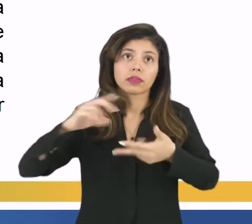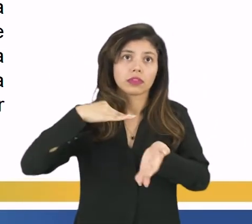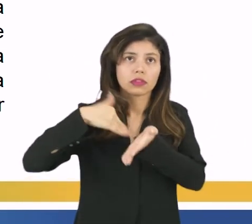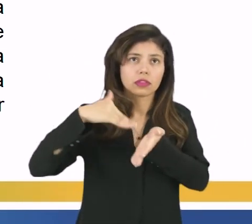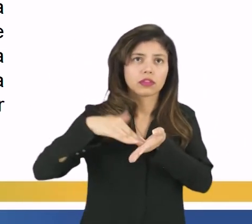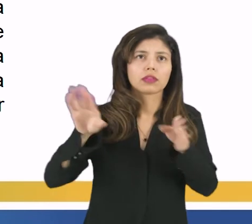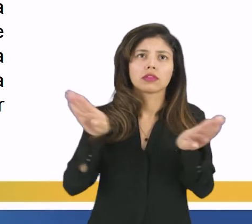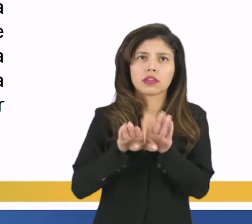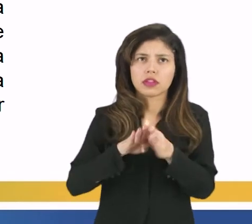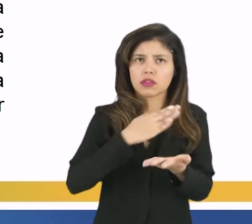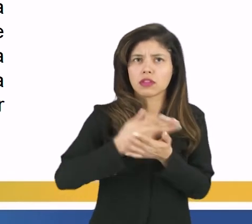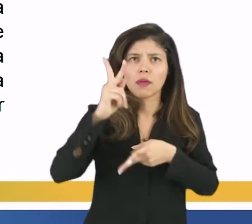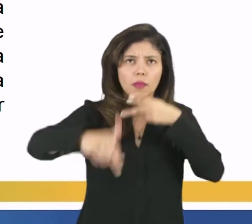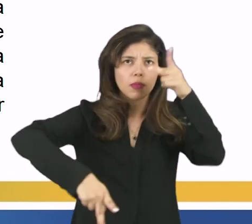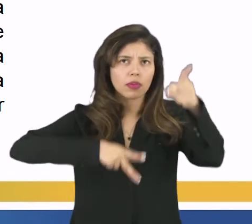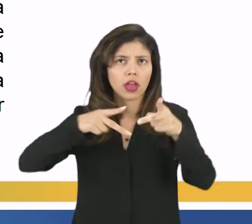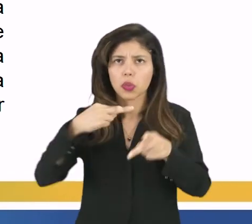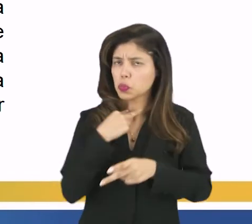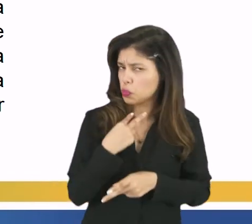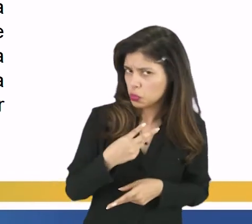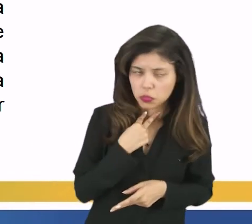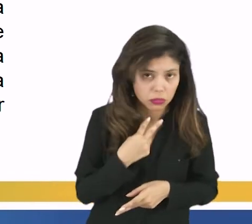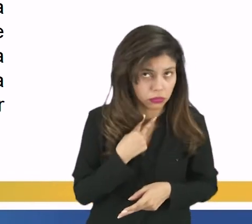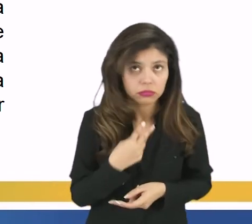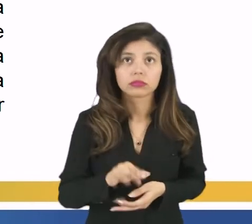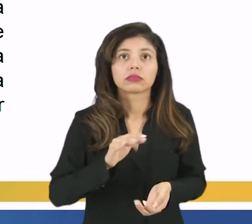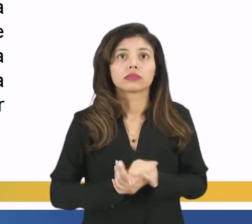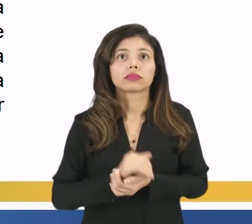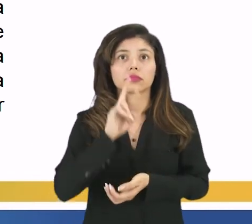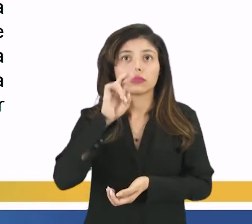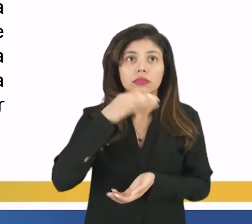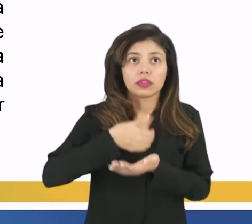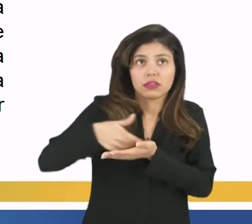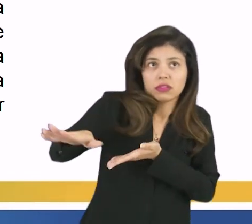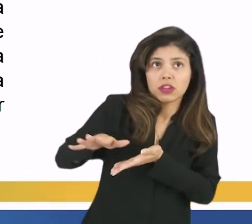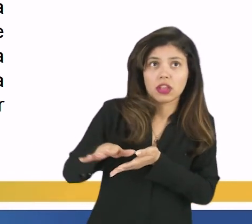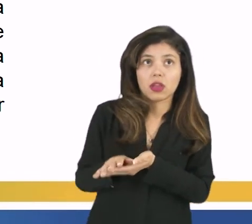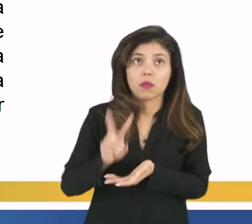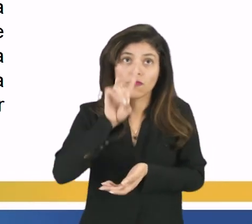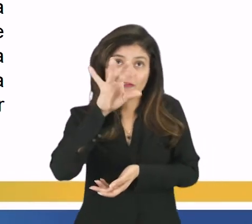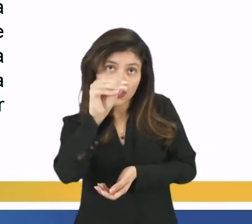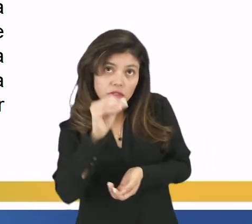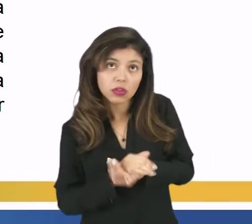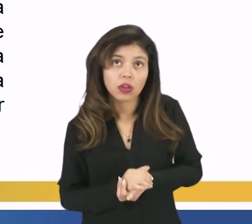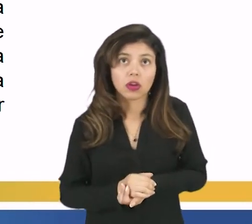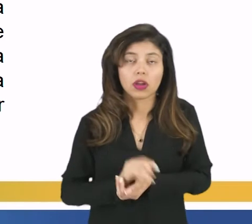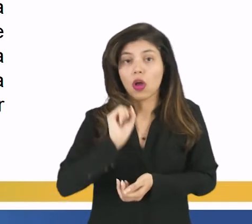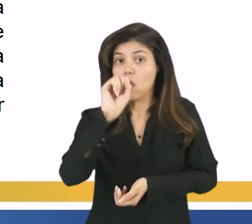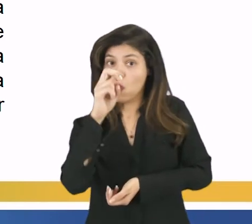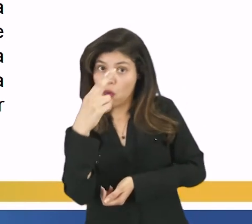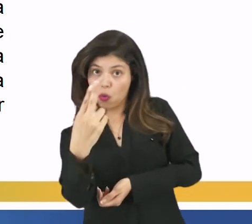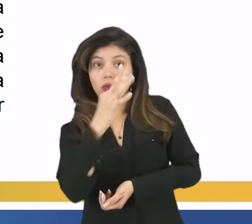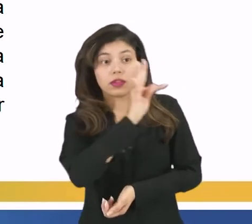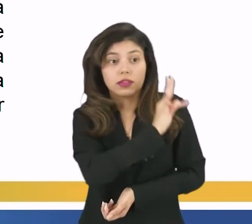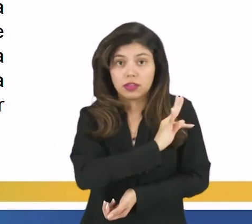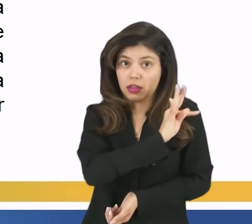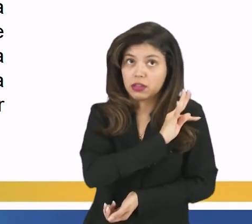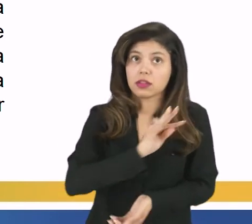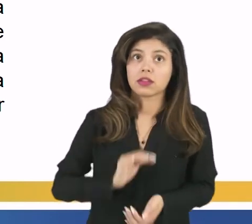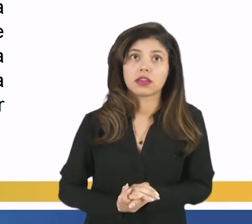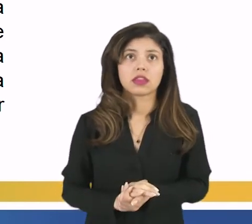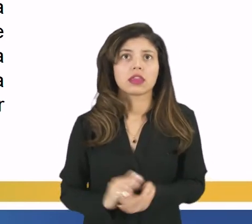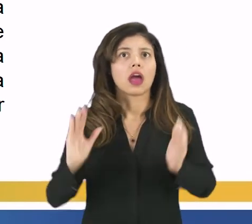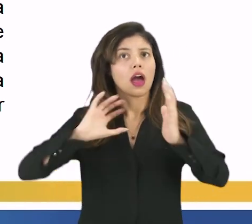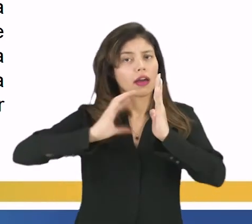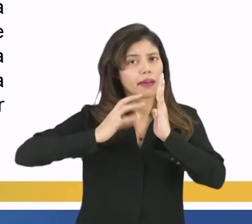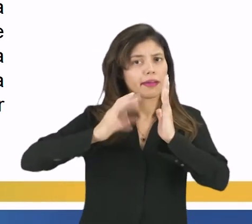iniciativa popular não poderá ser rejeitada por vício de forma, ou vício de forma técnica, cabe